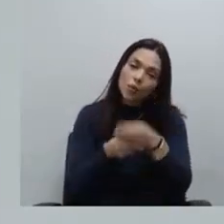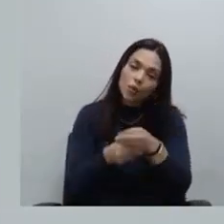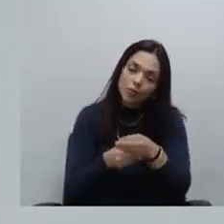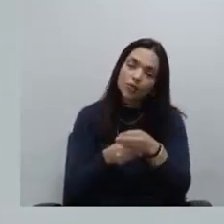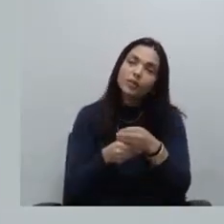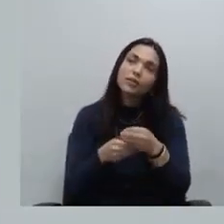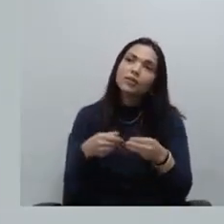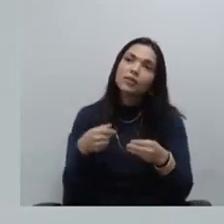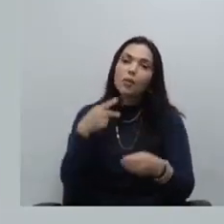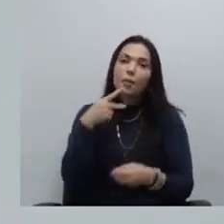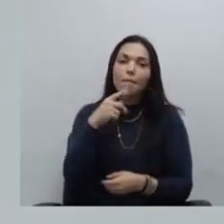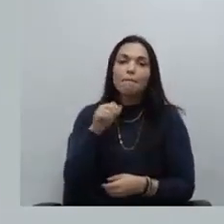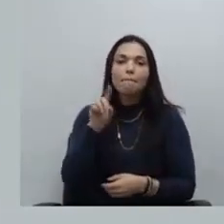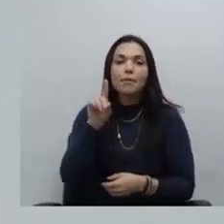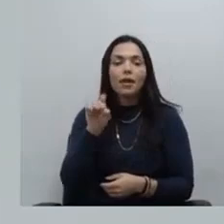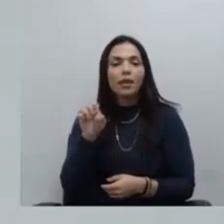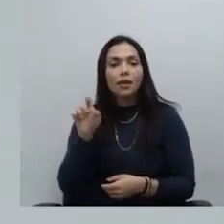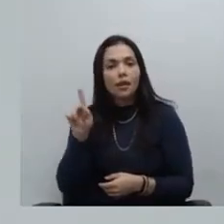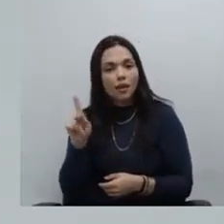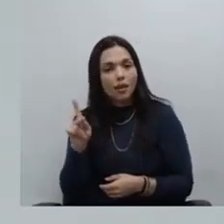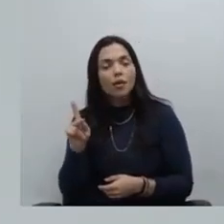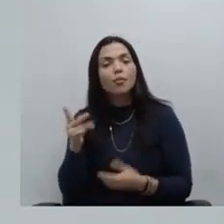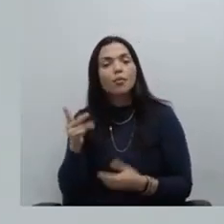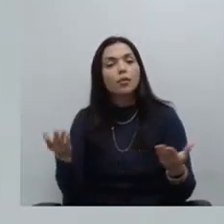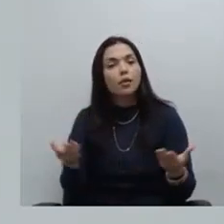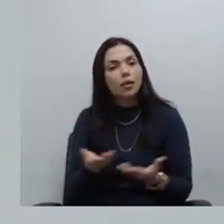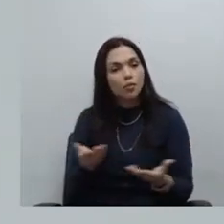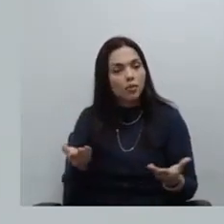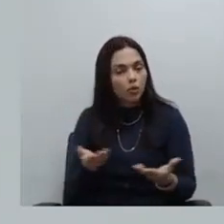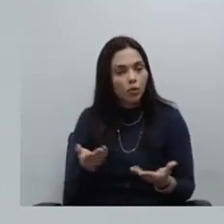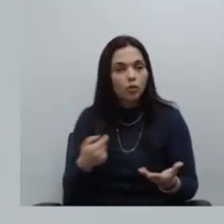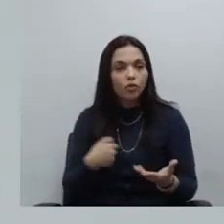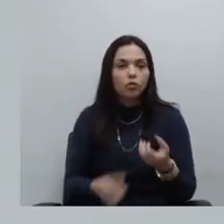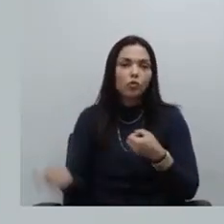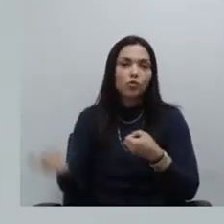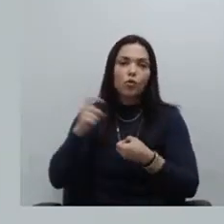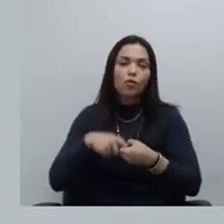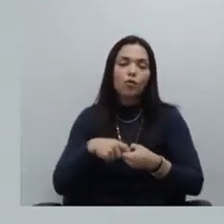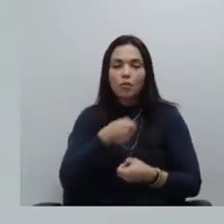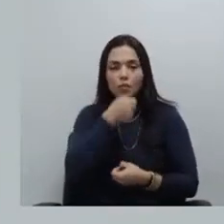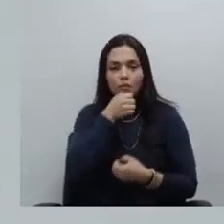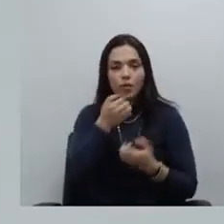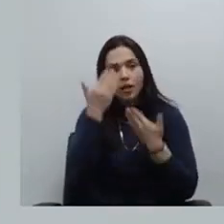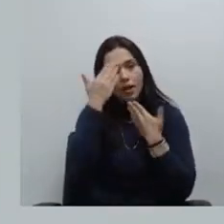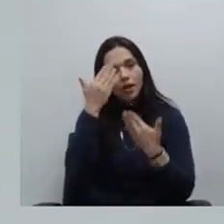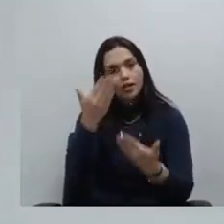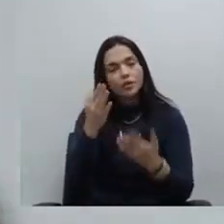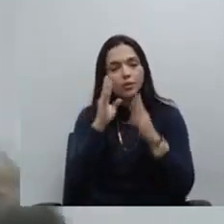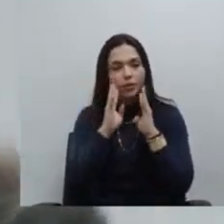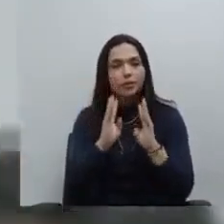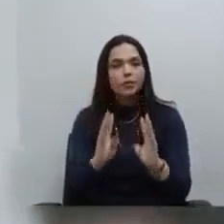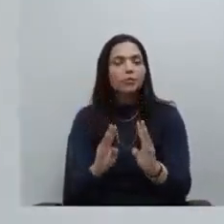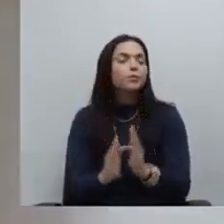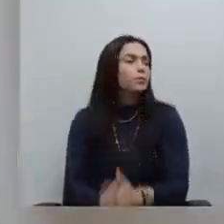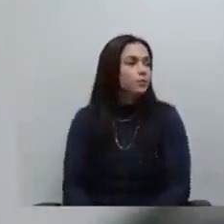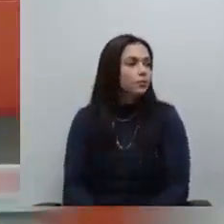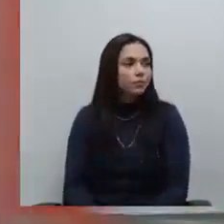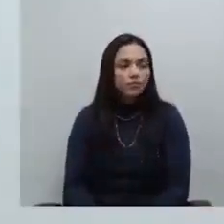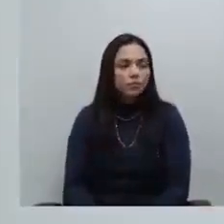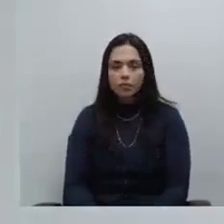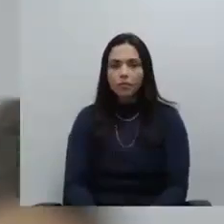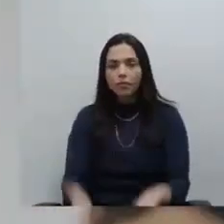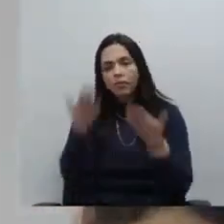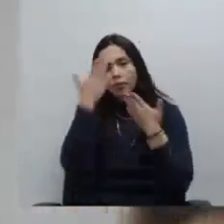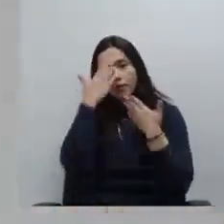presidente da APADEP na presente sessão devolvo a palavra agradeço pela atenção obrigada obrigado